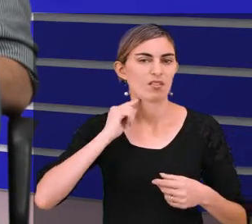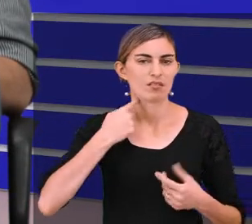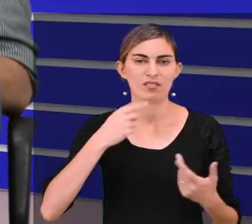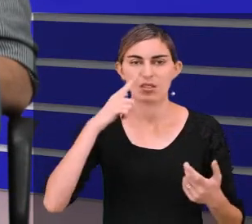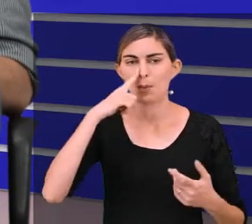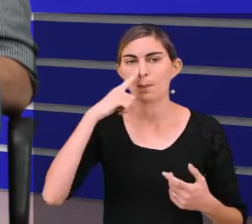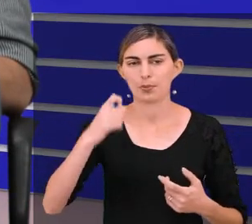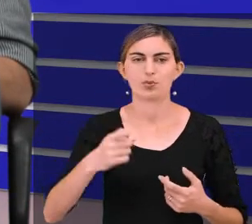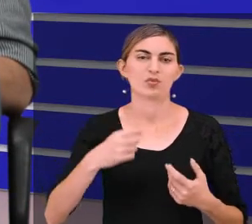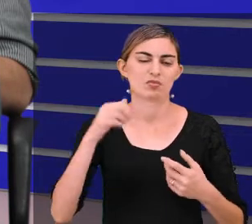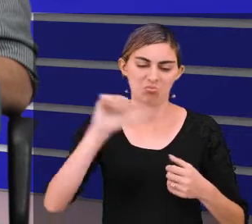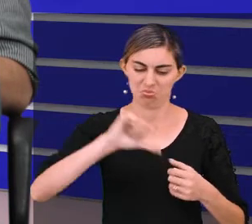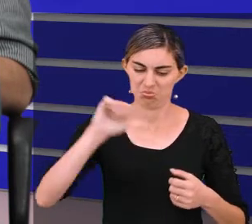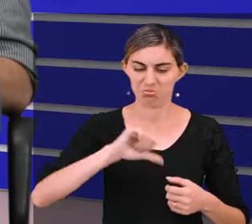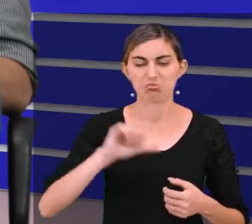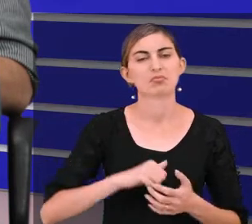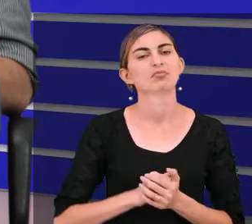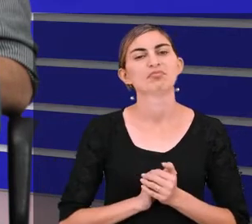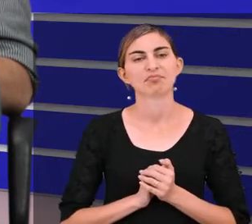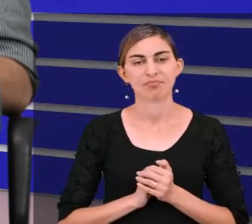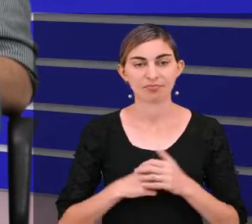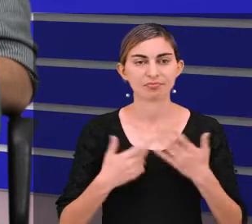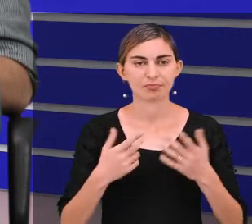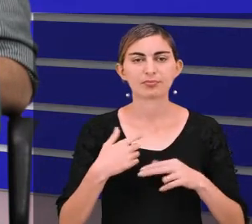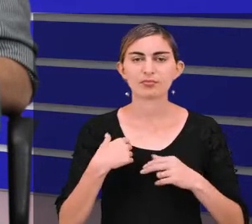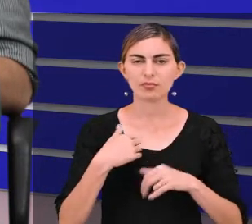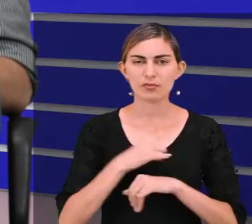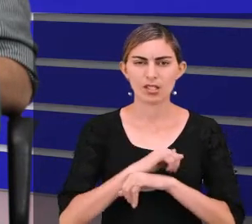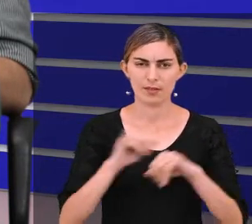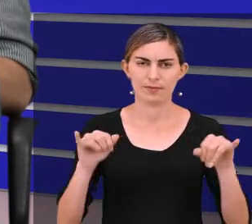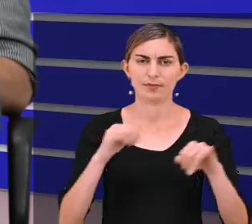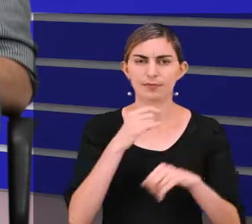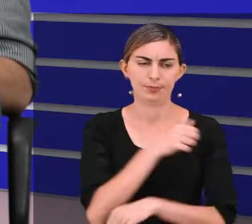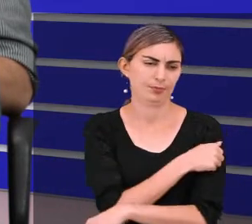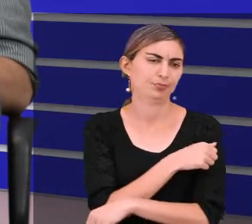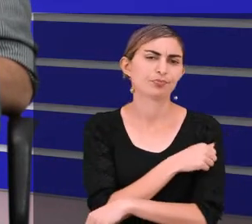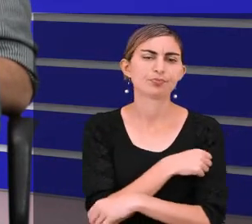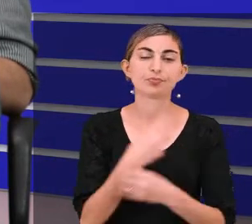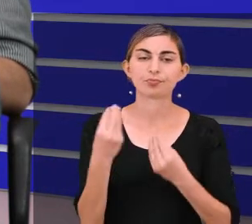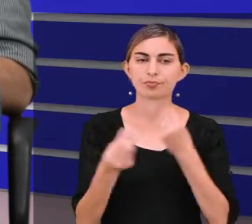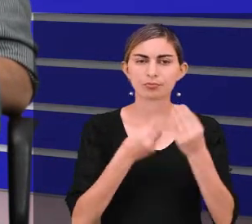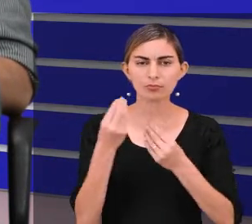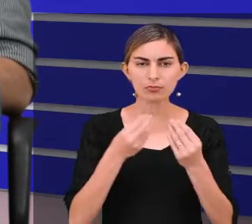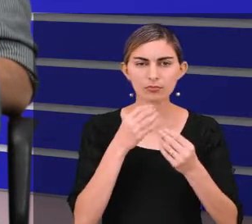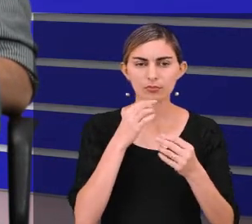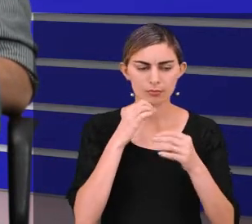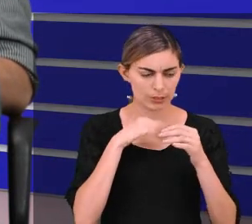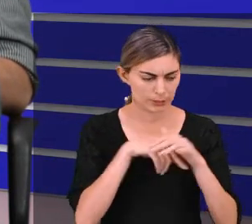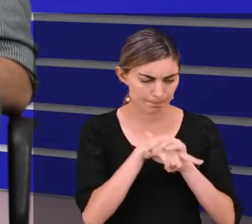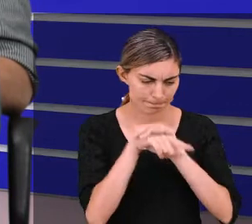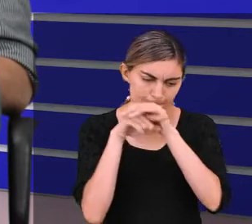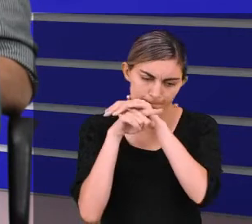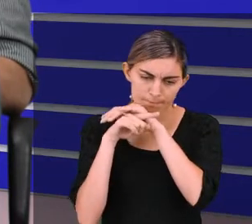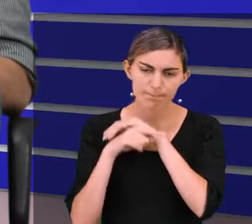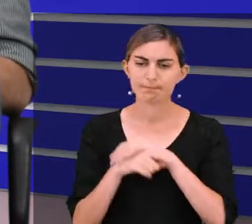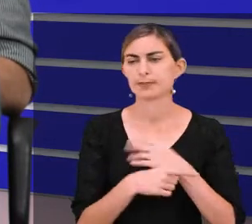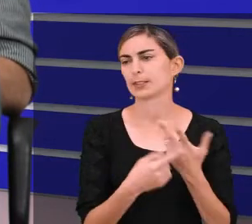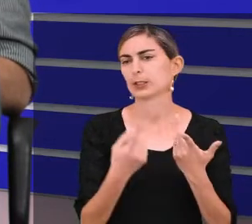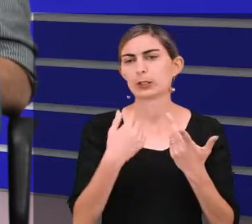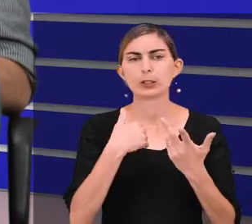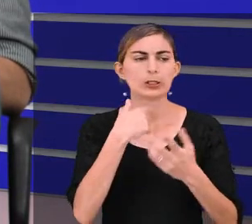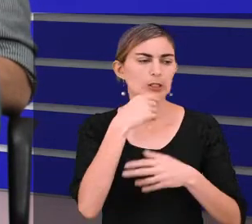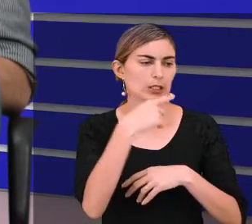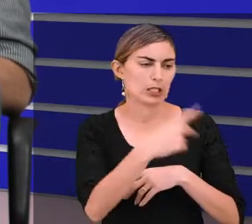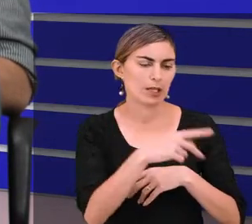Outra coisa que você também botasse para o nosso aluno, como é que ocorre o controle de expedição